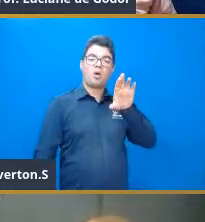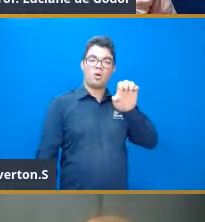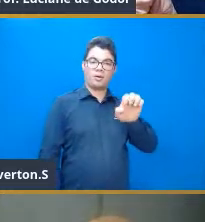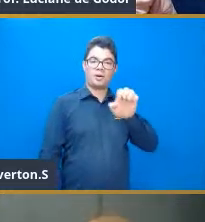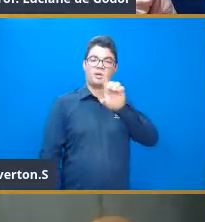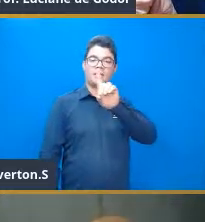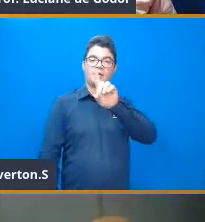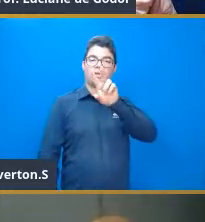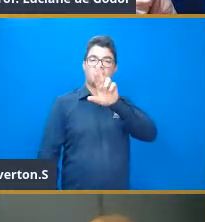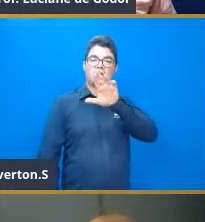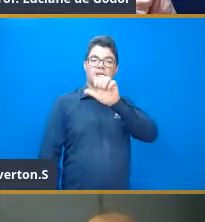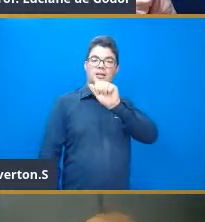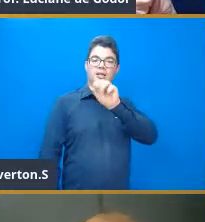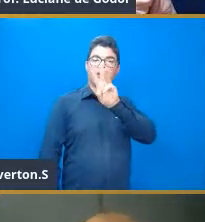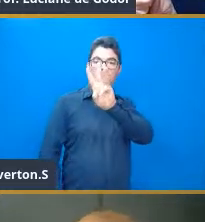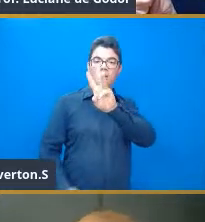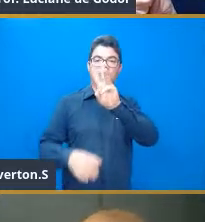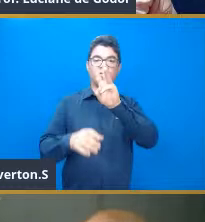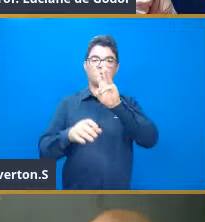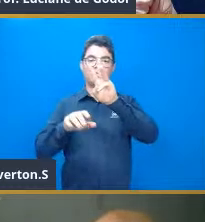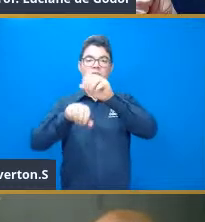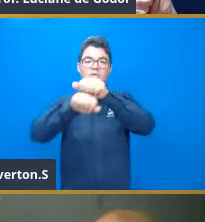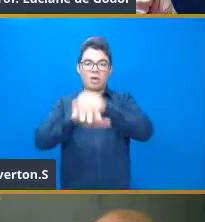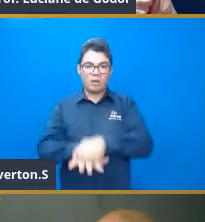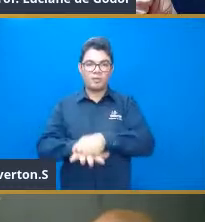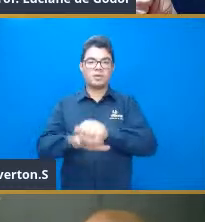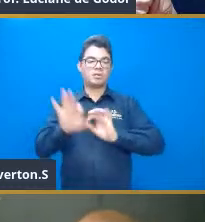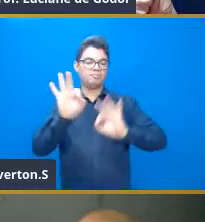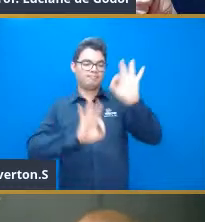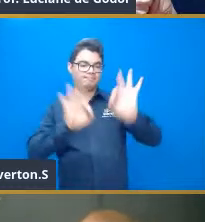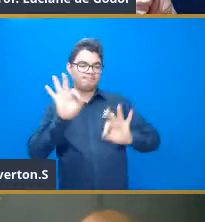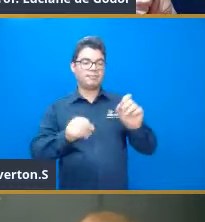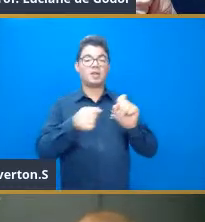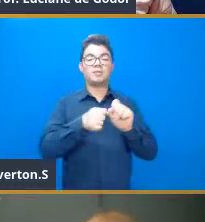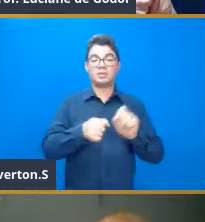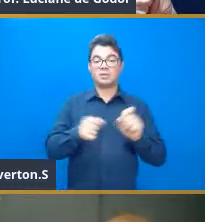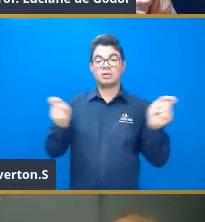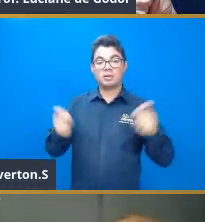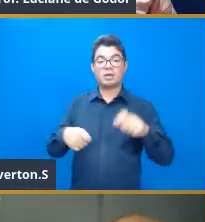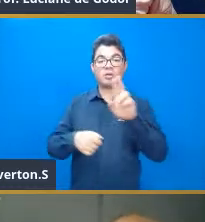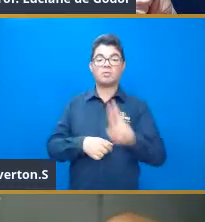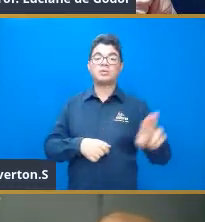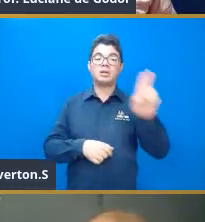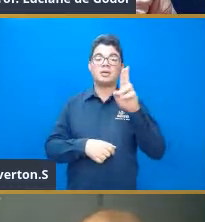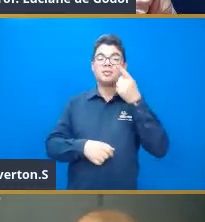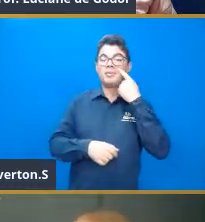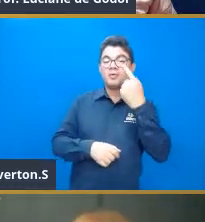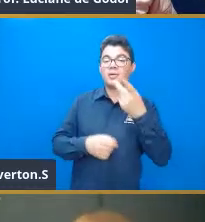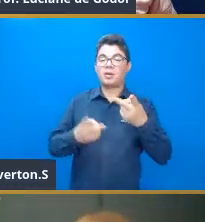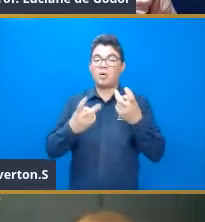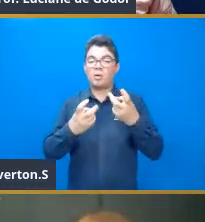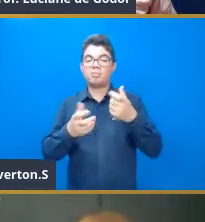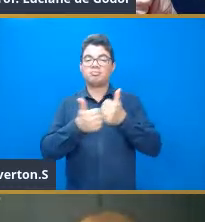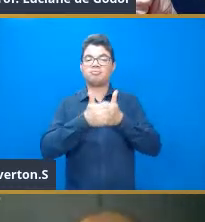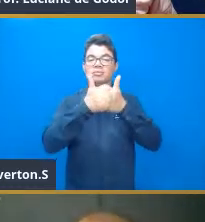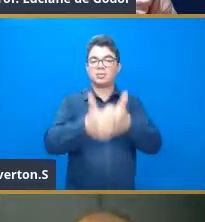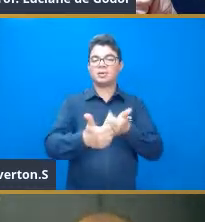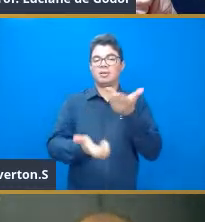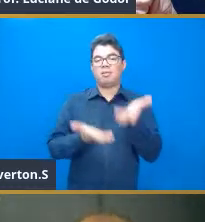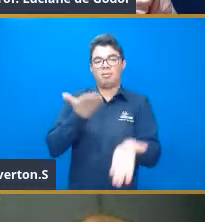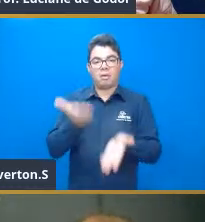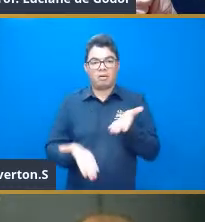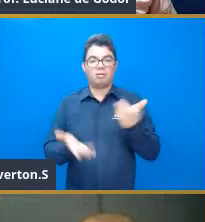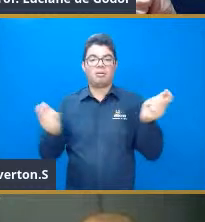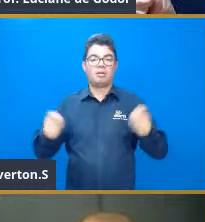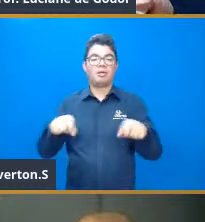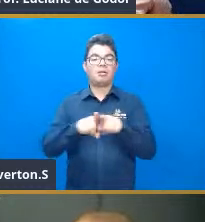faz desenhos, e aí se consegue literas medidas, ângulos e tal, e ela usava o software para fazer ali o acompanhamento do tratamento. Eu